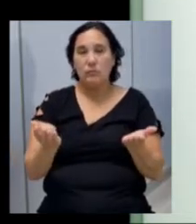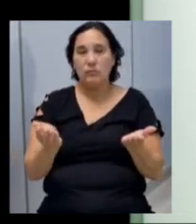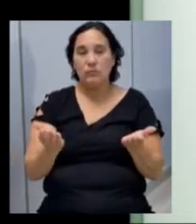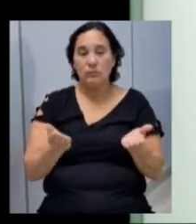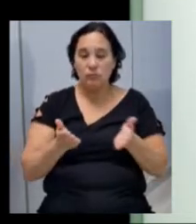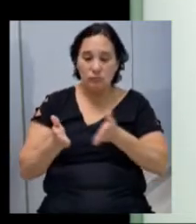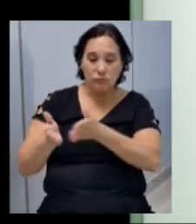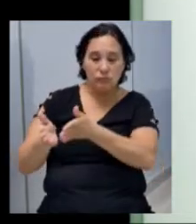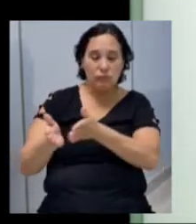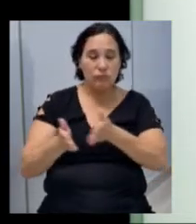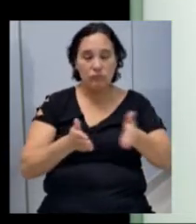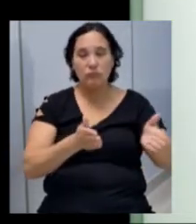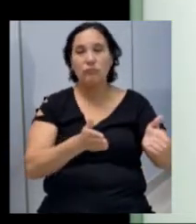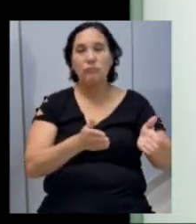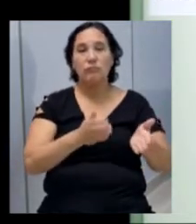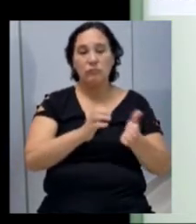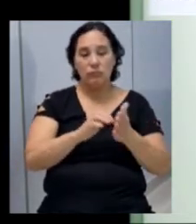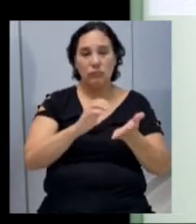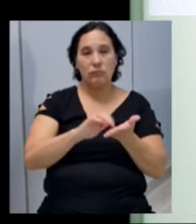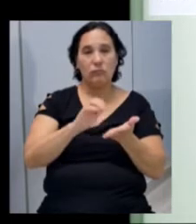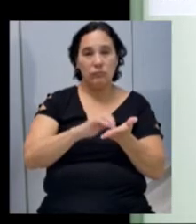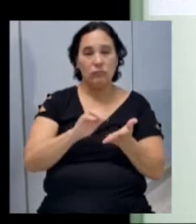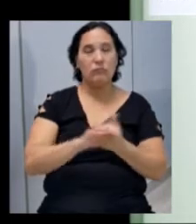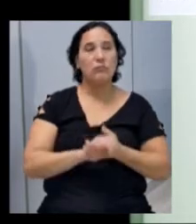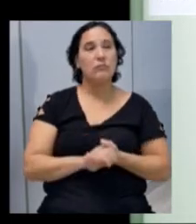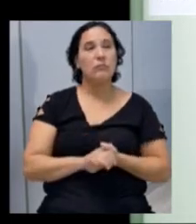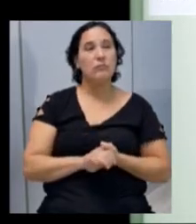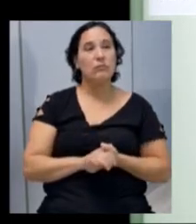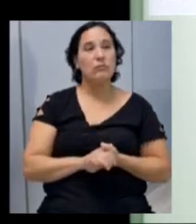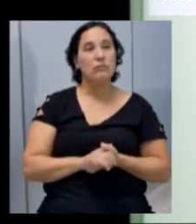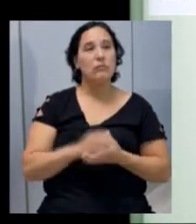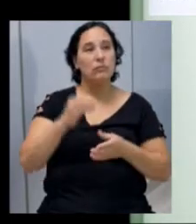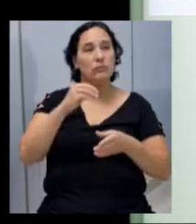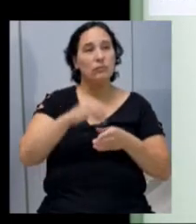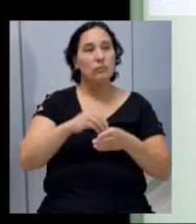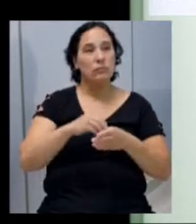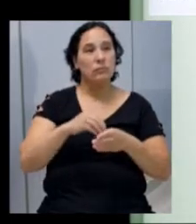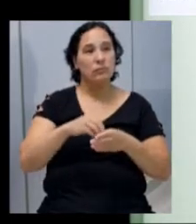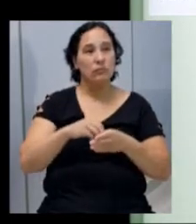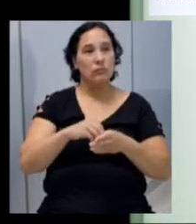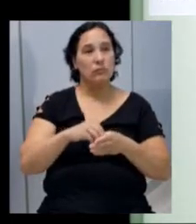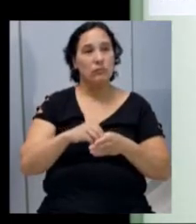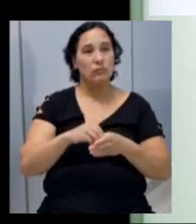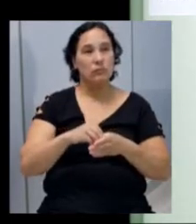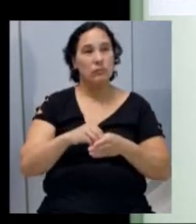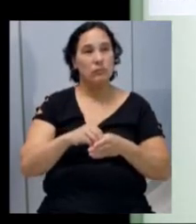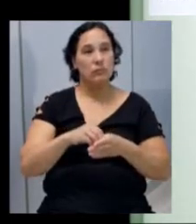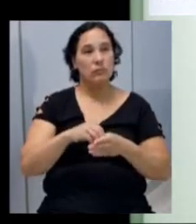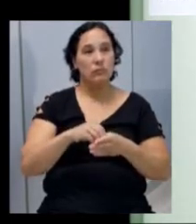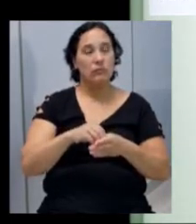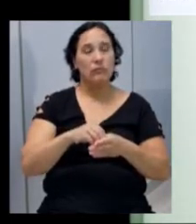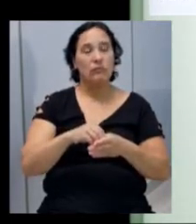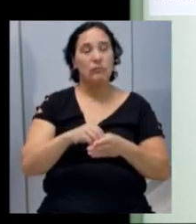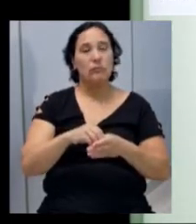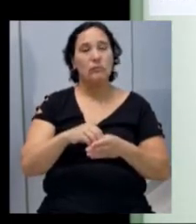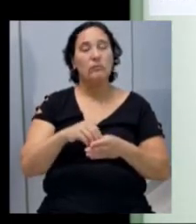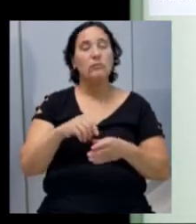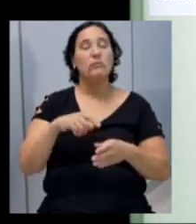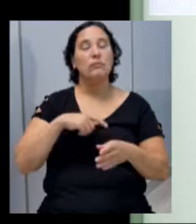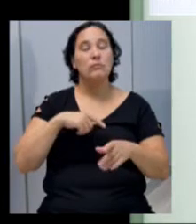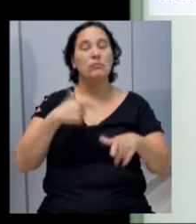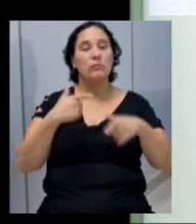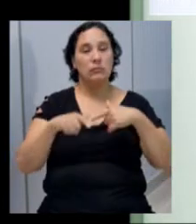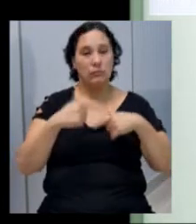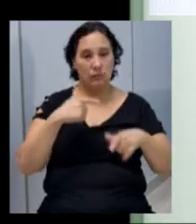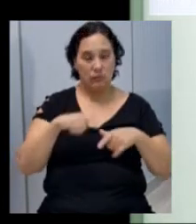normal das demais secretarias. Dentro do Fundo Municipal de Assistência Social, então tem a manutenção do